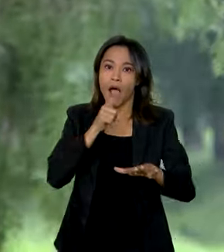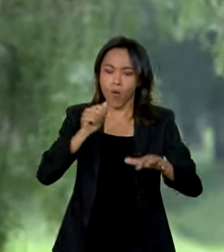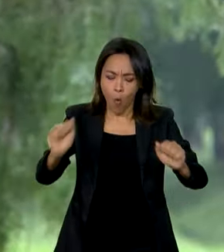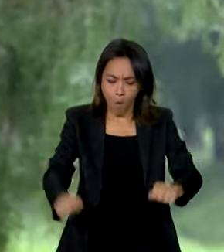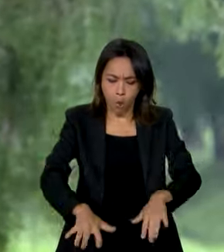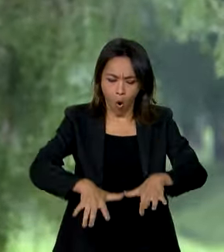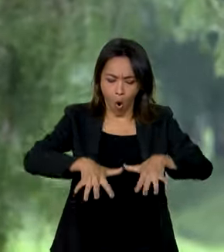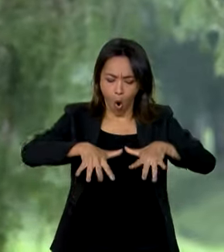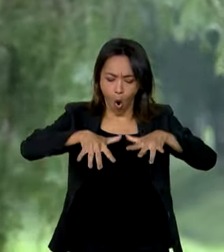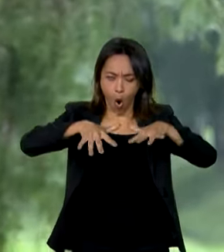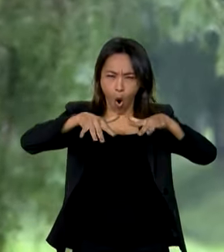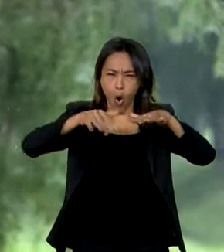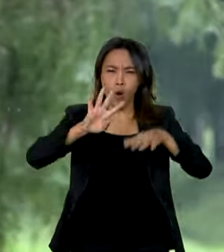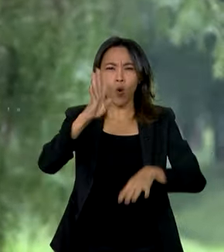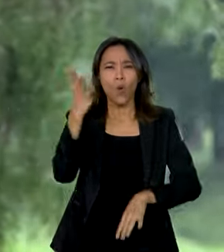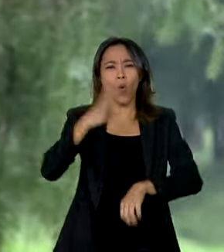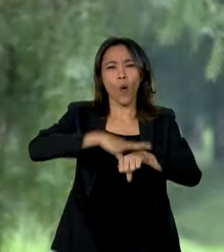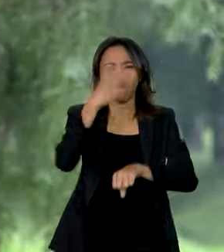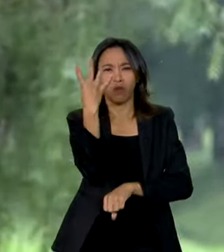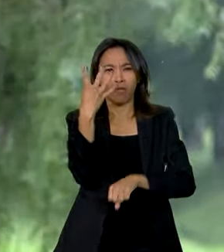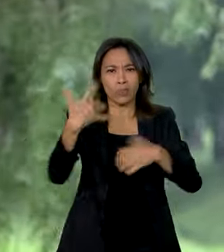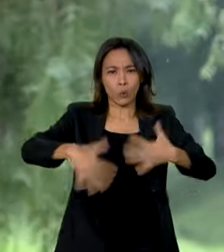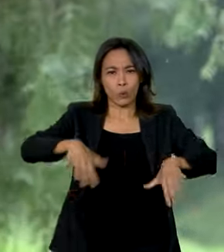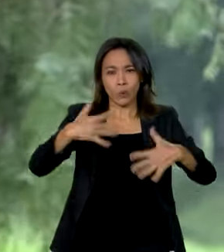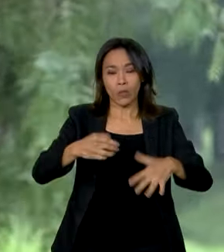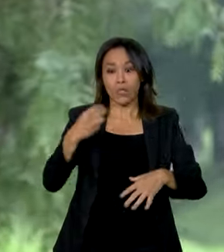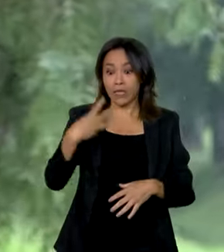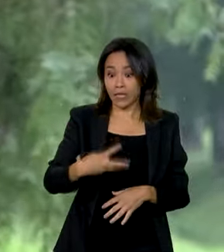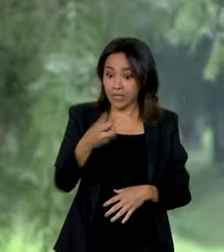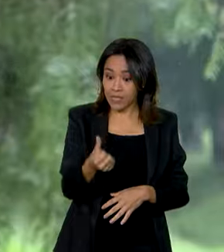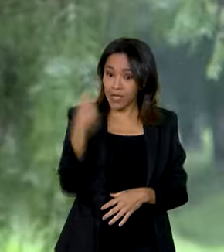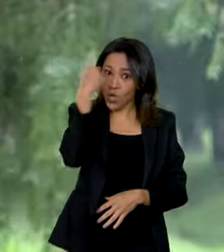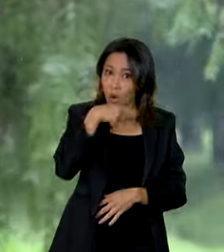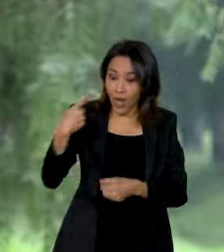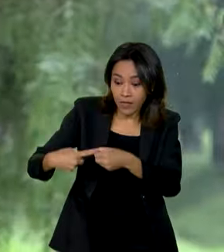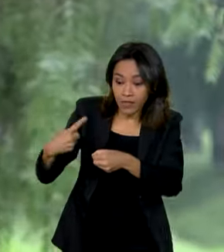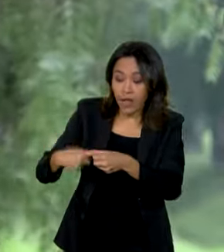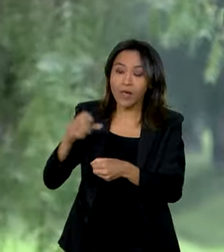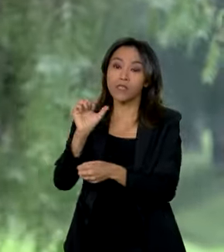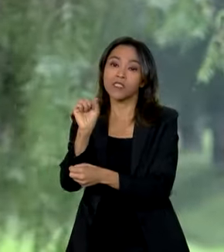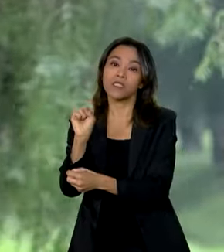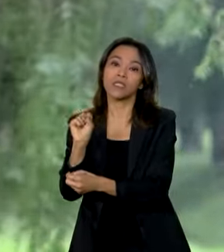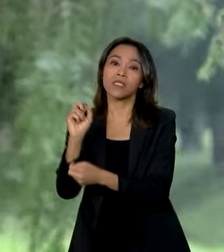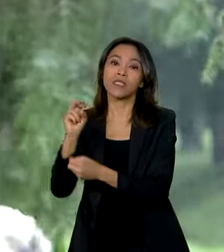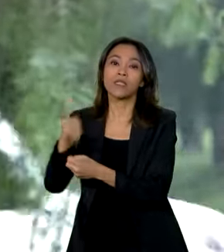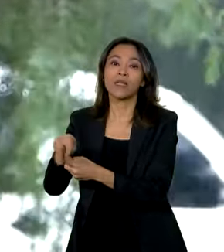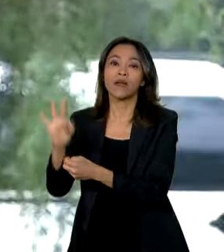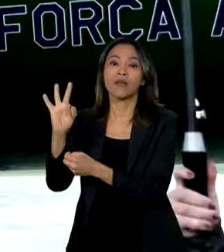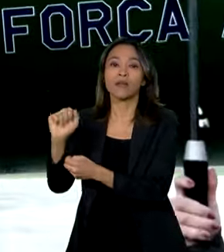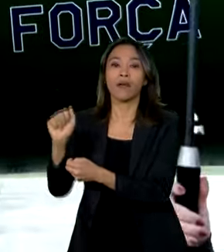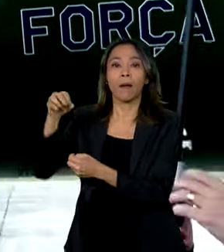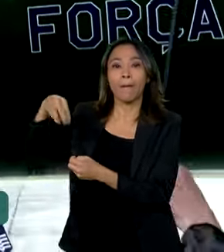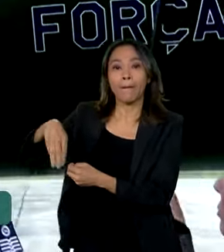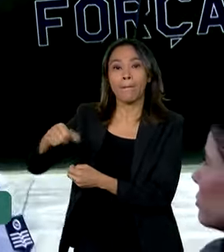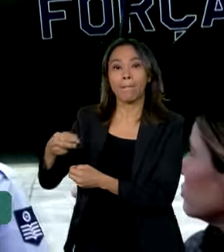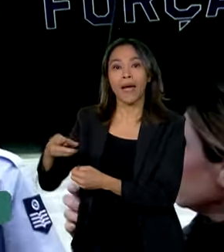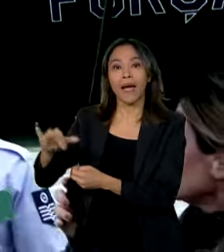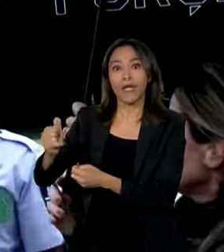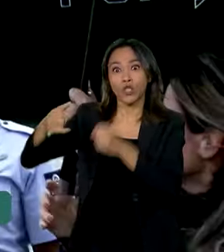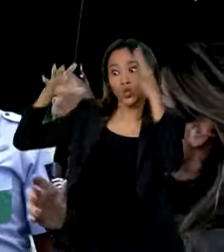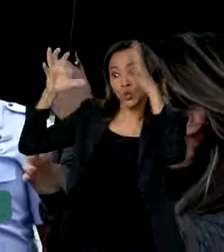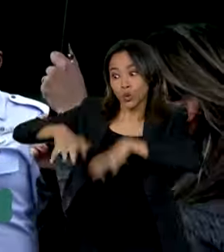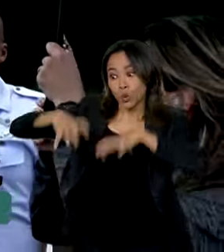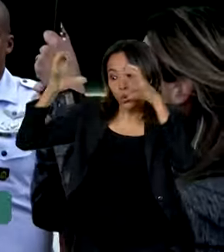vezes maior. Nas últimas 36 horas, Santa Maria foi a cidade onde mais choveu no mundo. O presidente